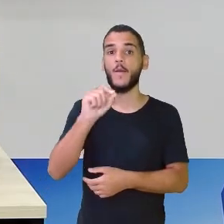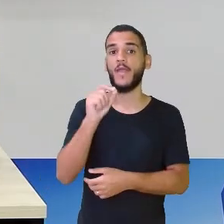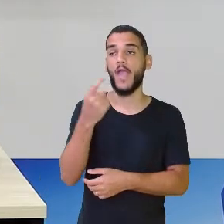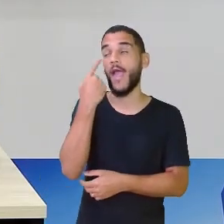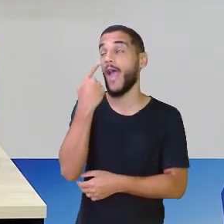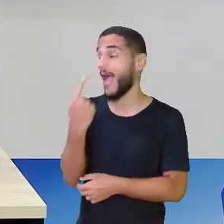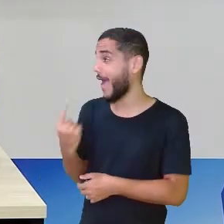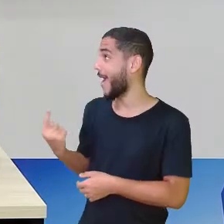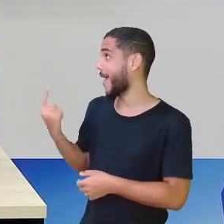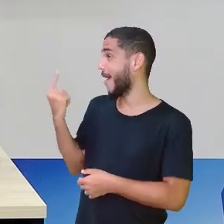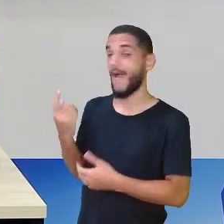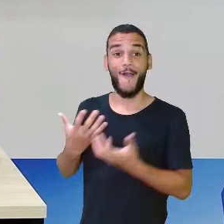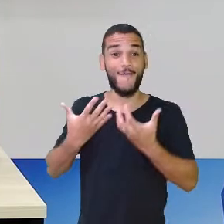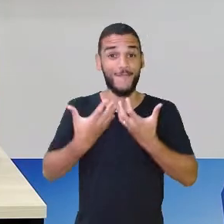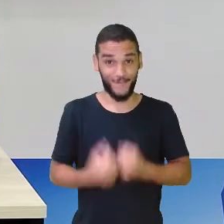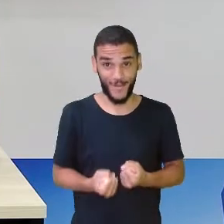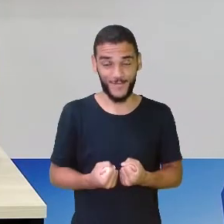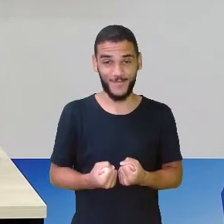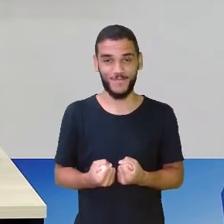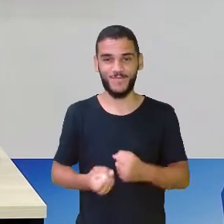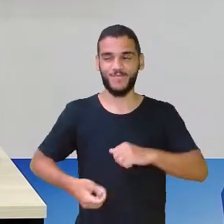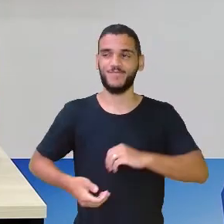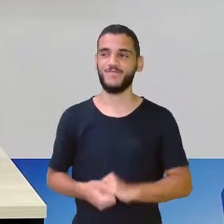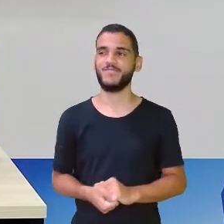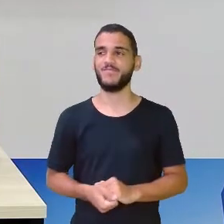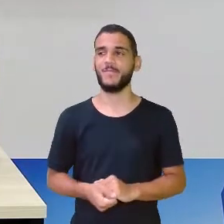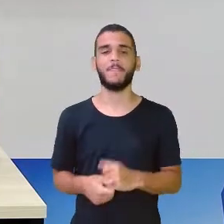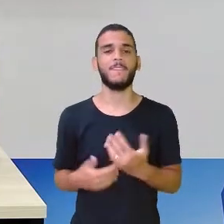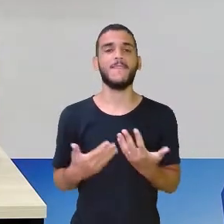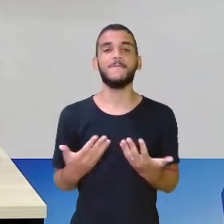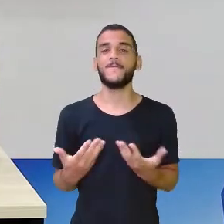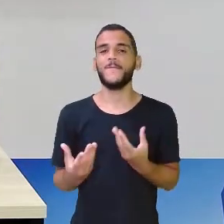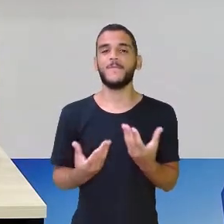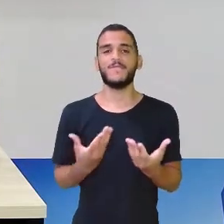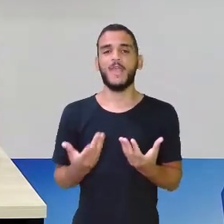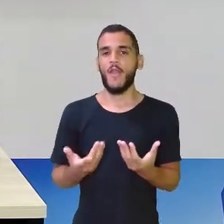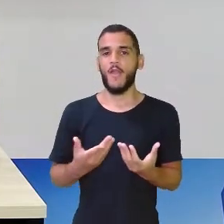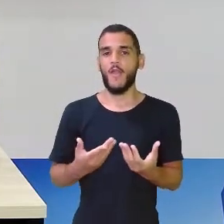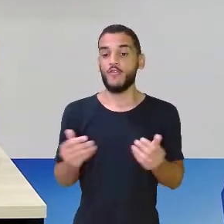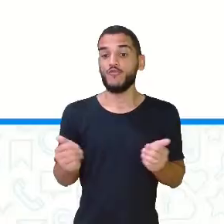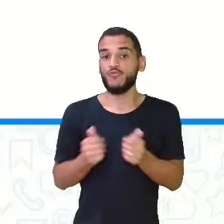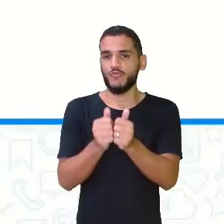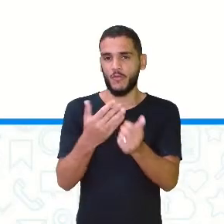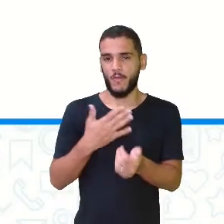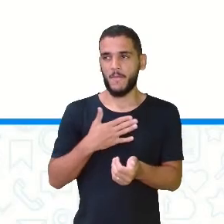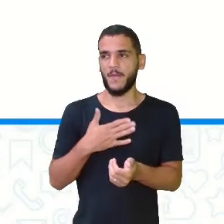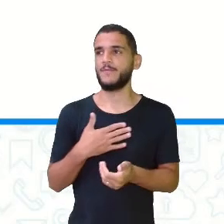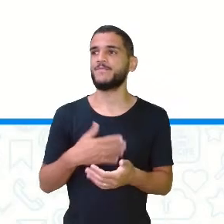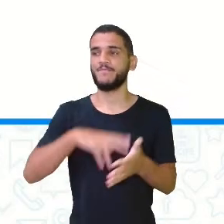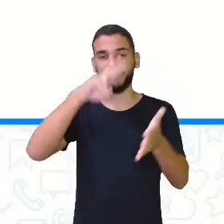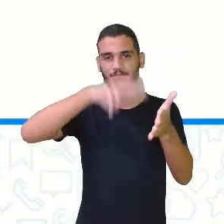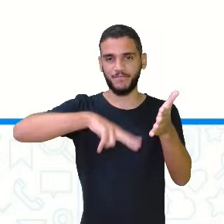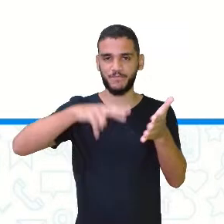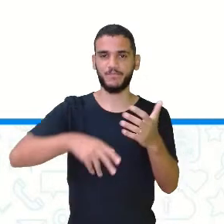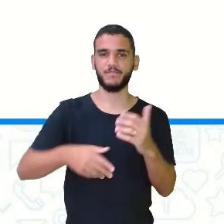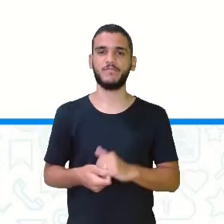relógio. Vamos embora? Vamos recitar comigo aqui. Vamos lá? Olha lá.